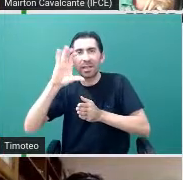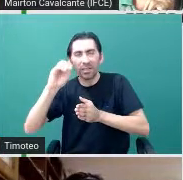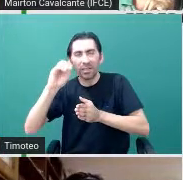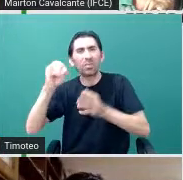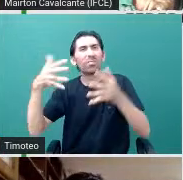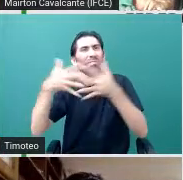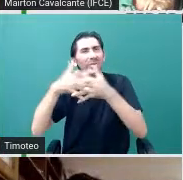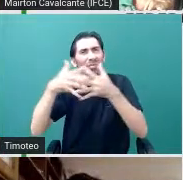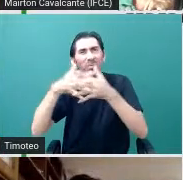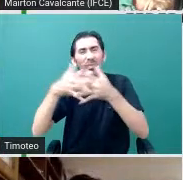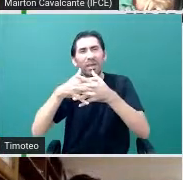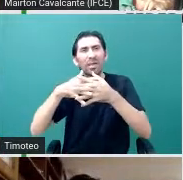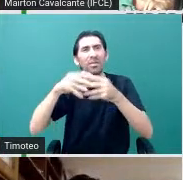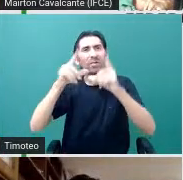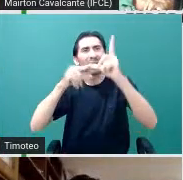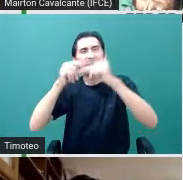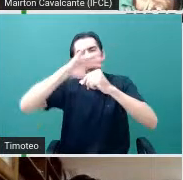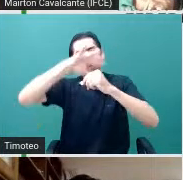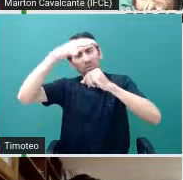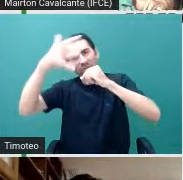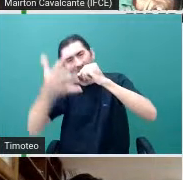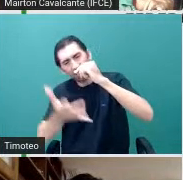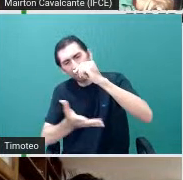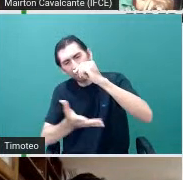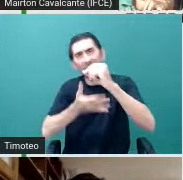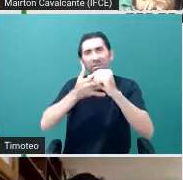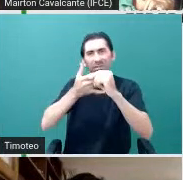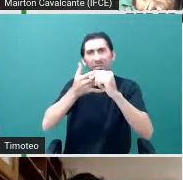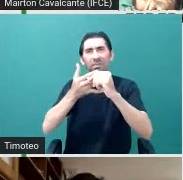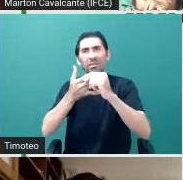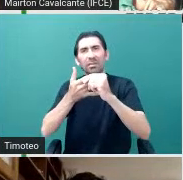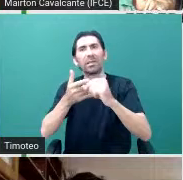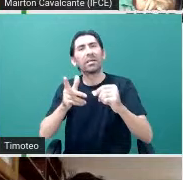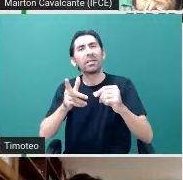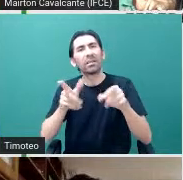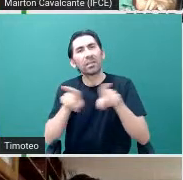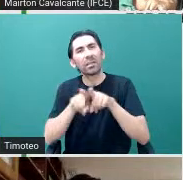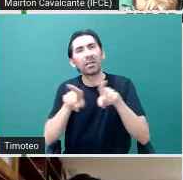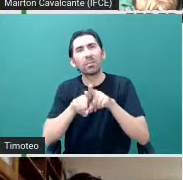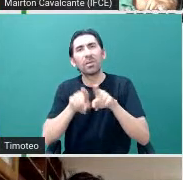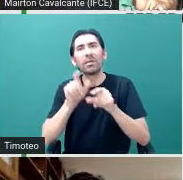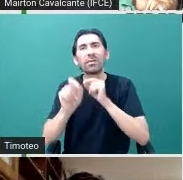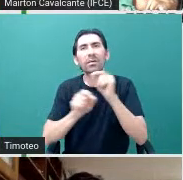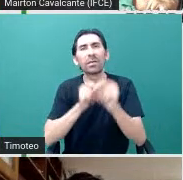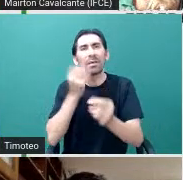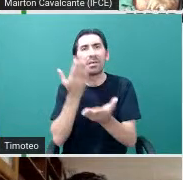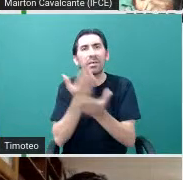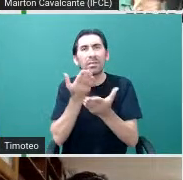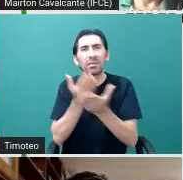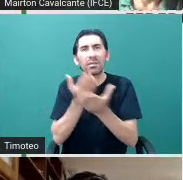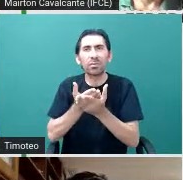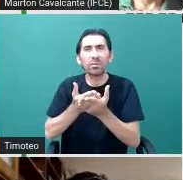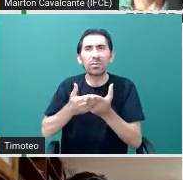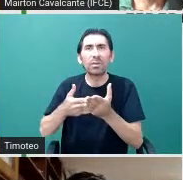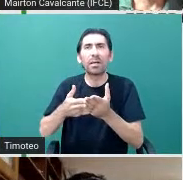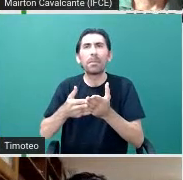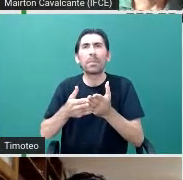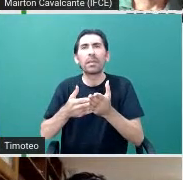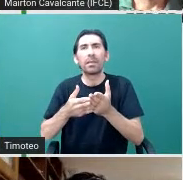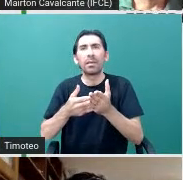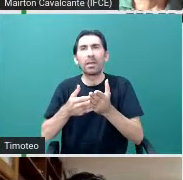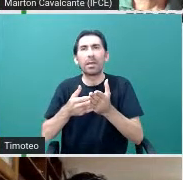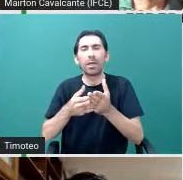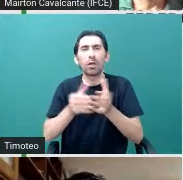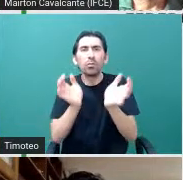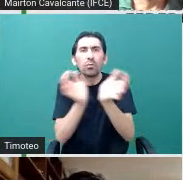e é isso que mostra aqui essa figura. A gente também estuda aglomerados de estrelas.